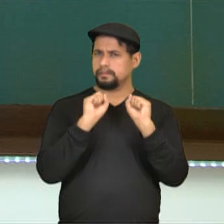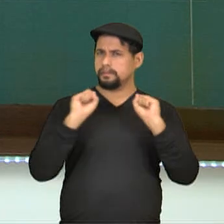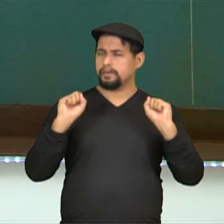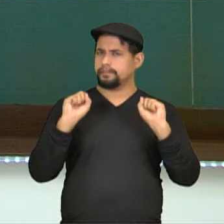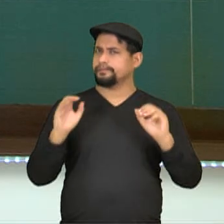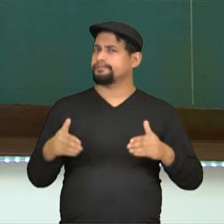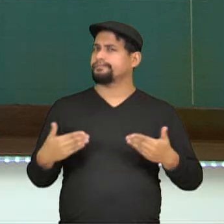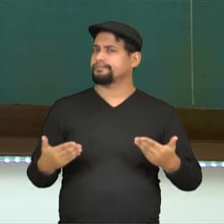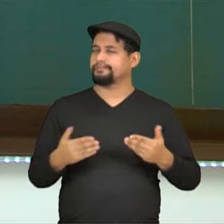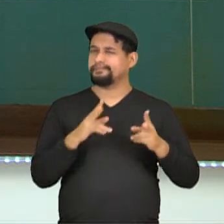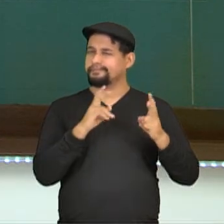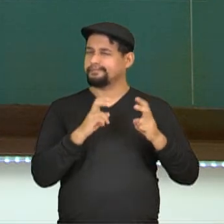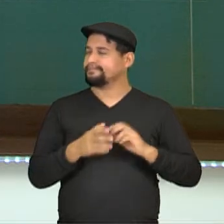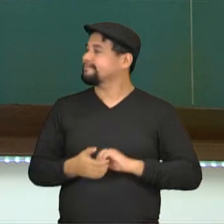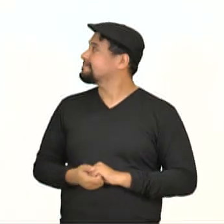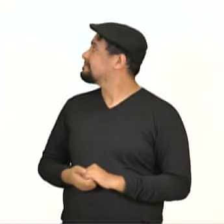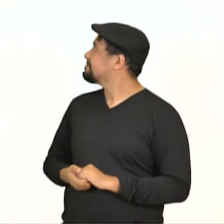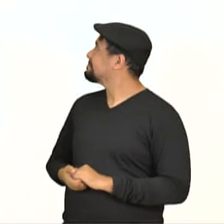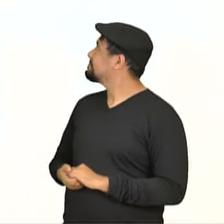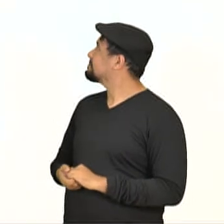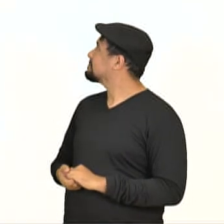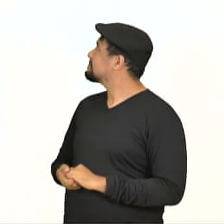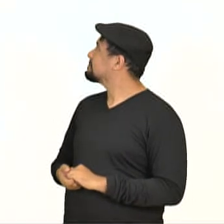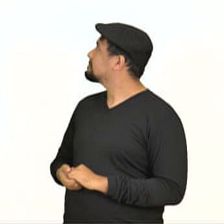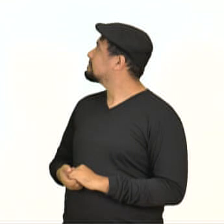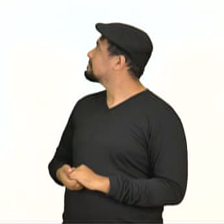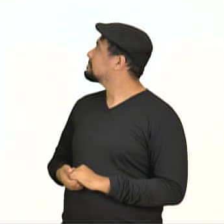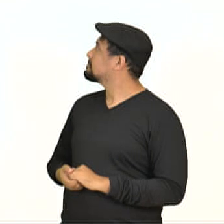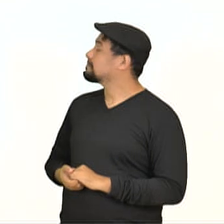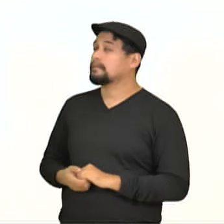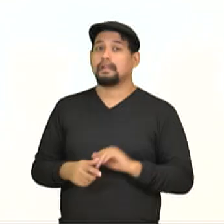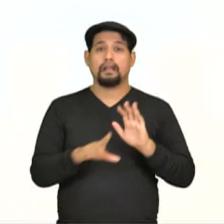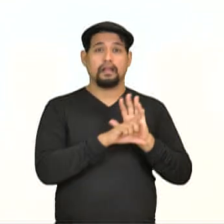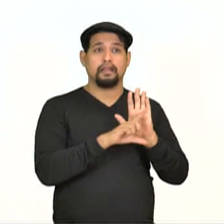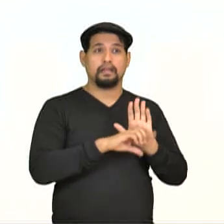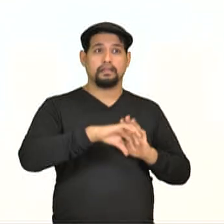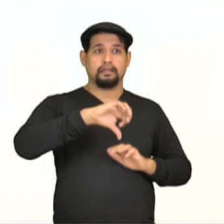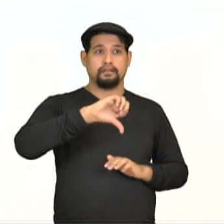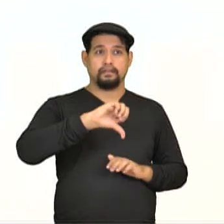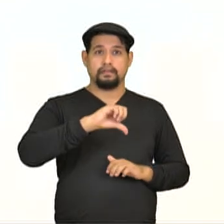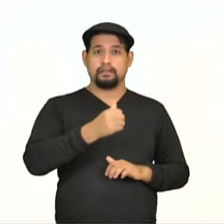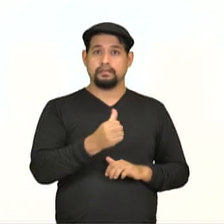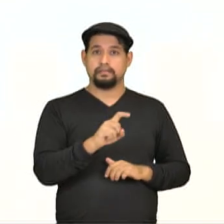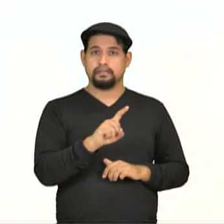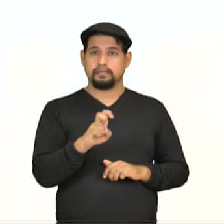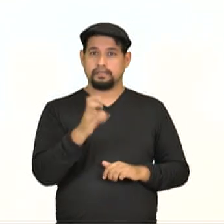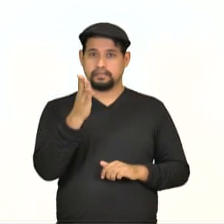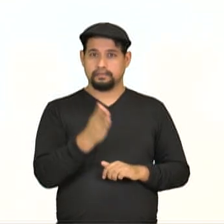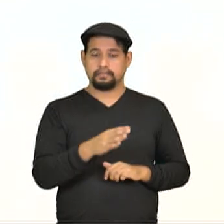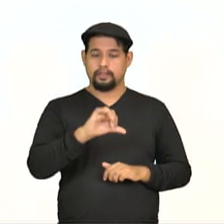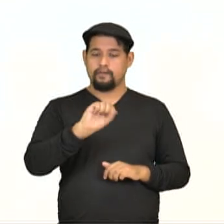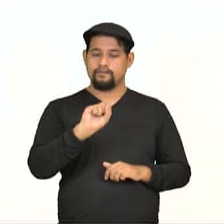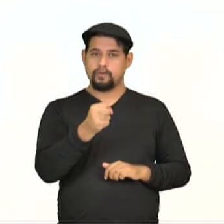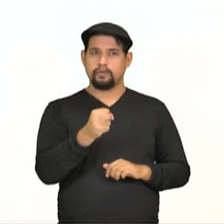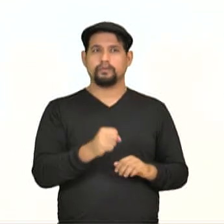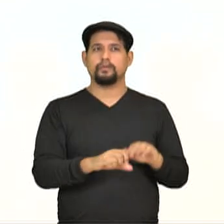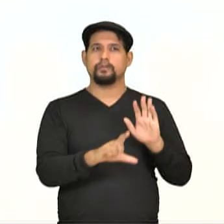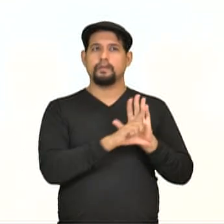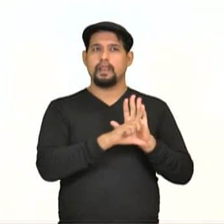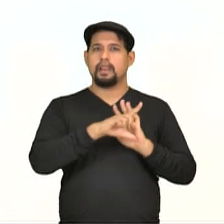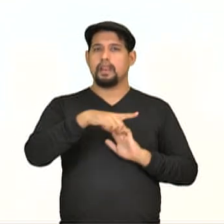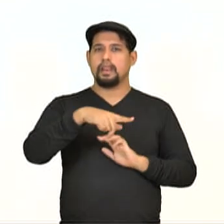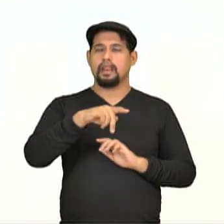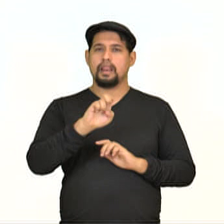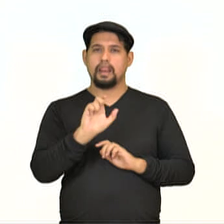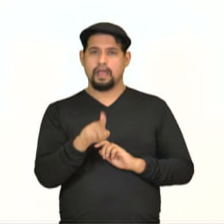participação? Vamos ver? Então na lei número 9.615 barra 98, que é a chamada lei Pelé,